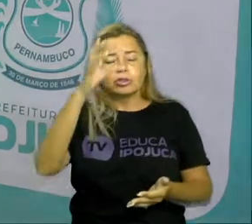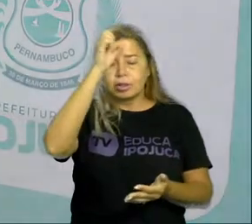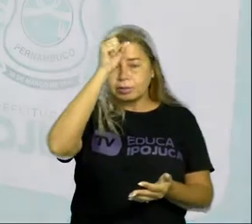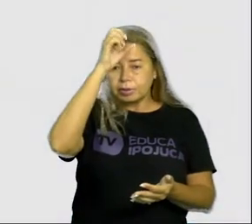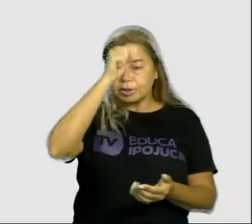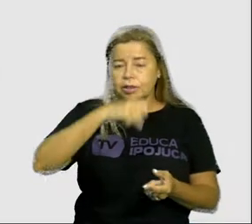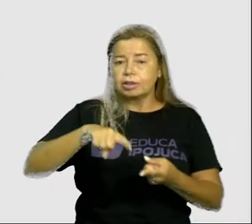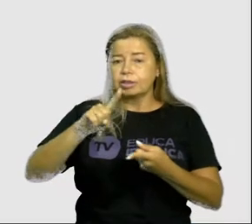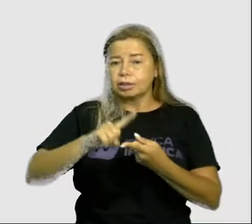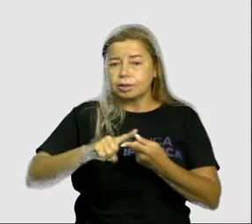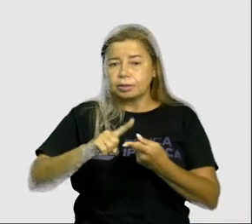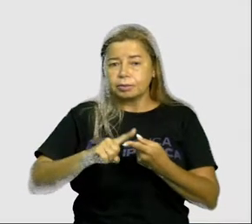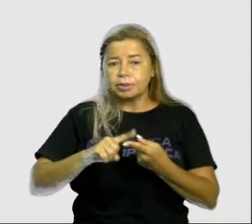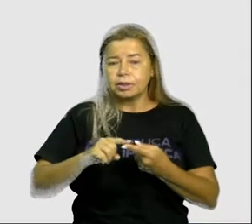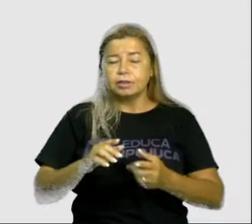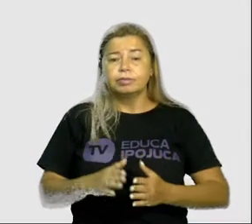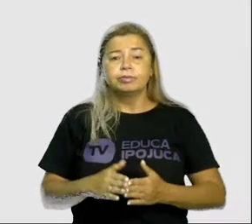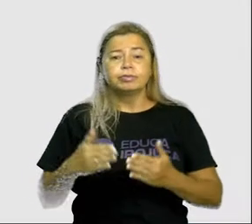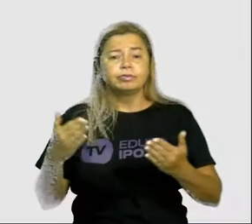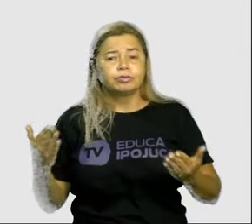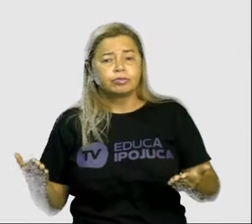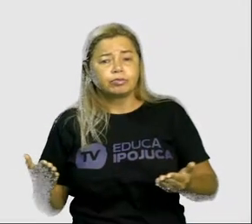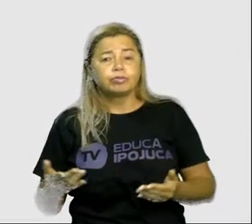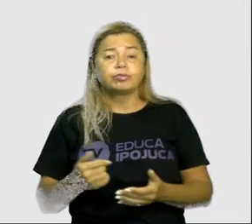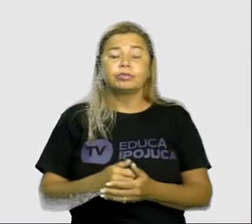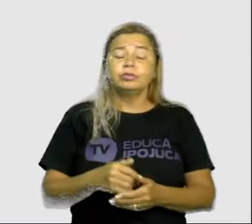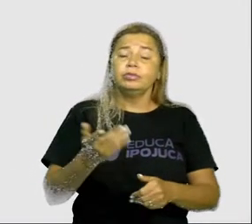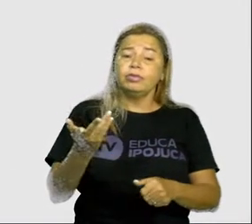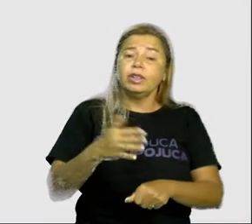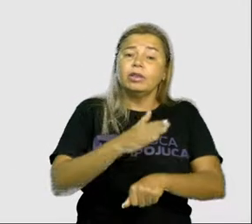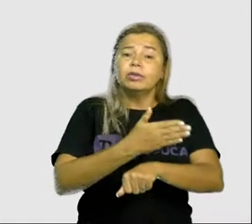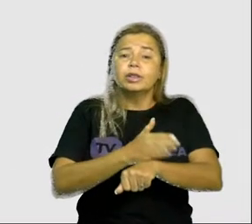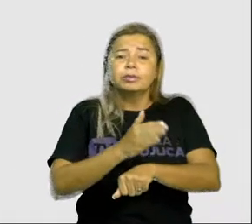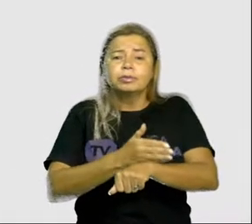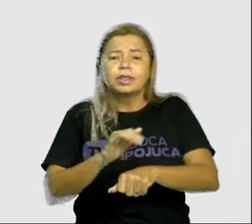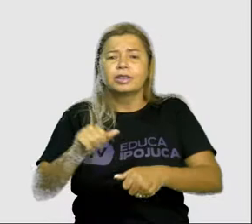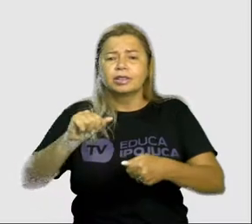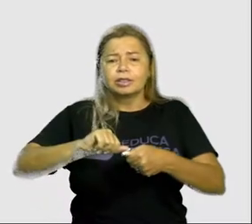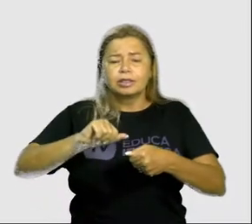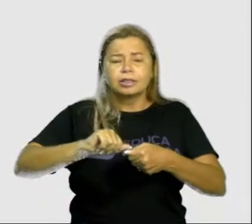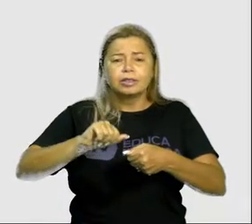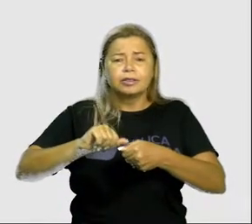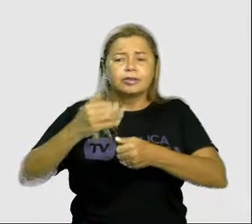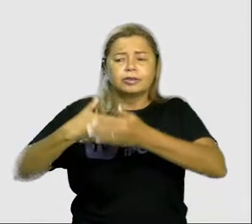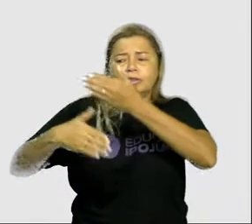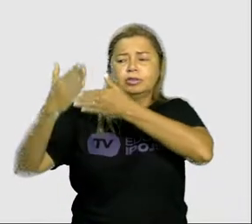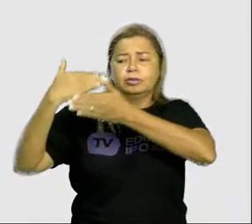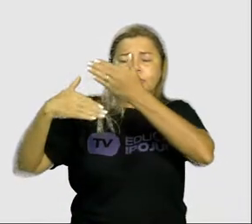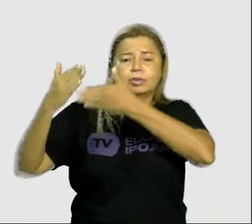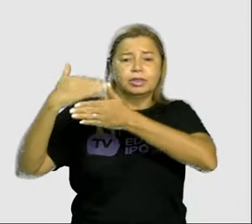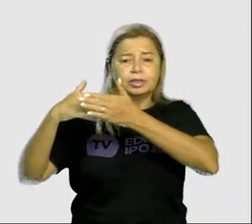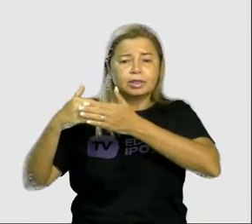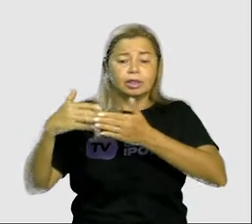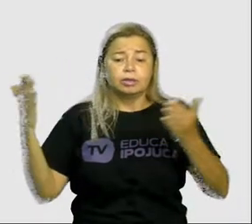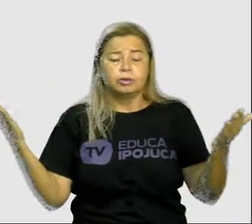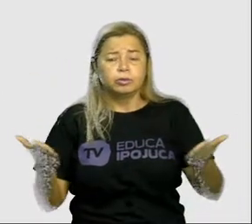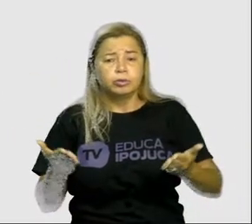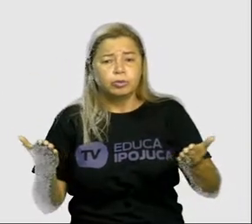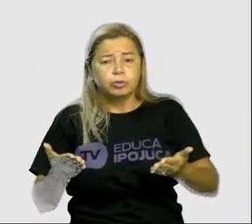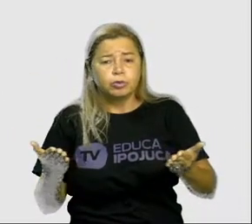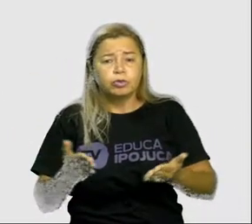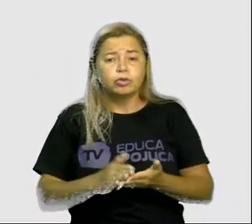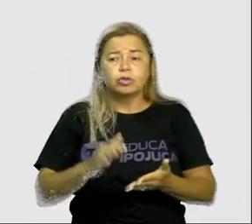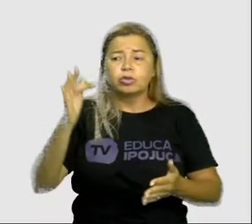ó Que é uma ação que pode ocorrer no passado No presente Ou no futuro Os tempos